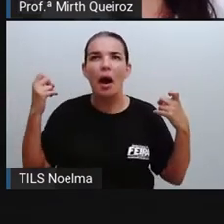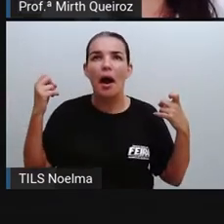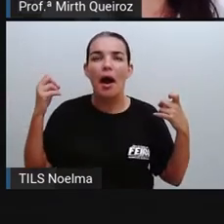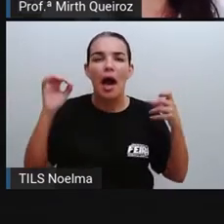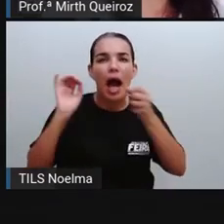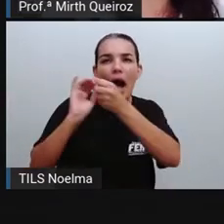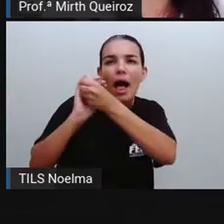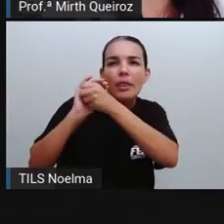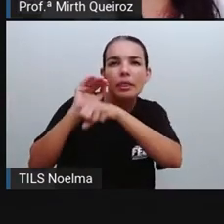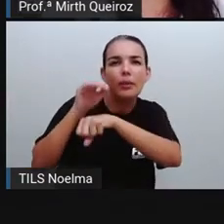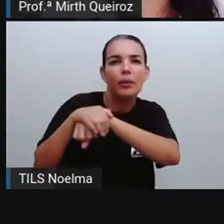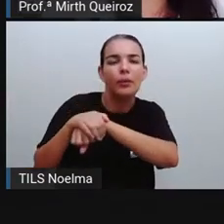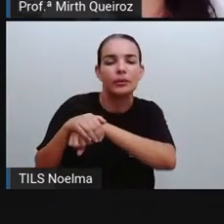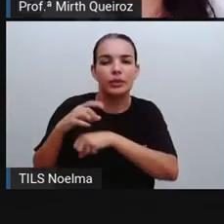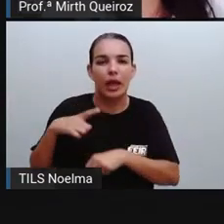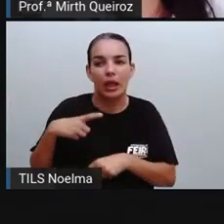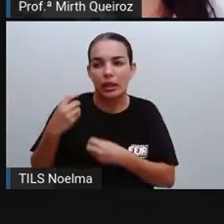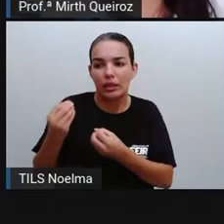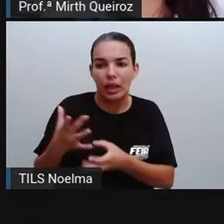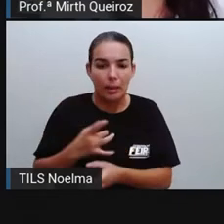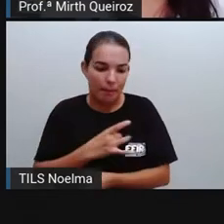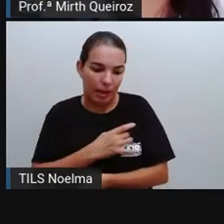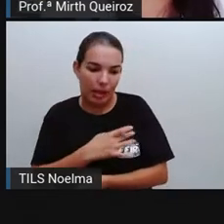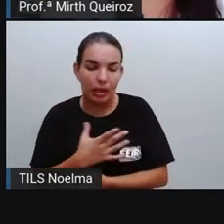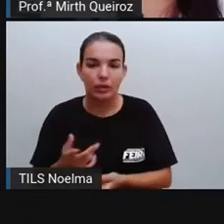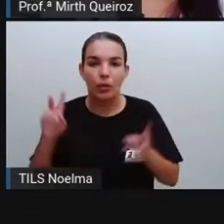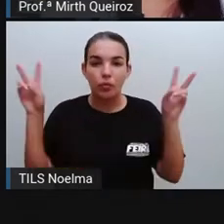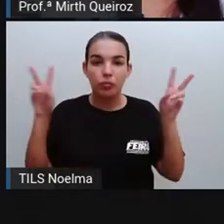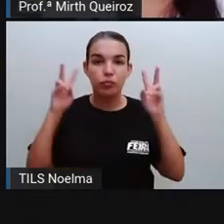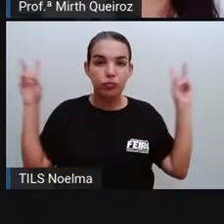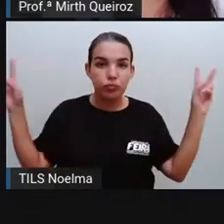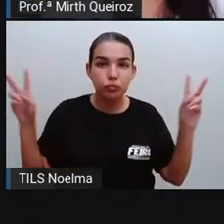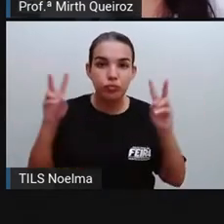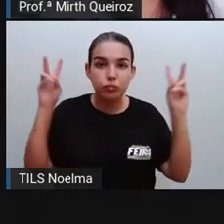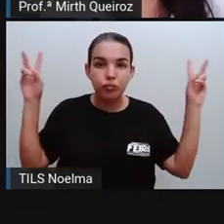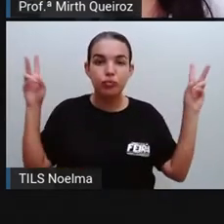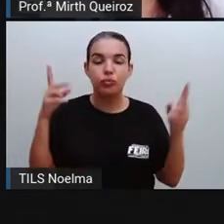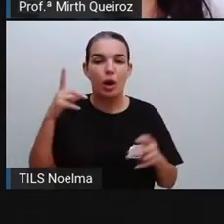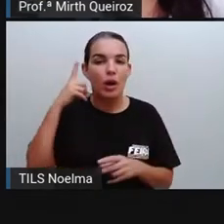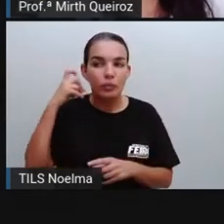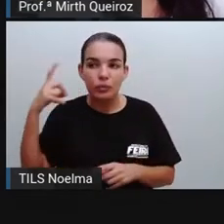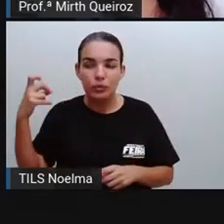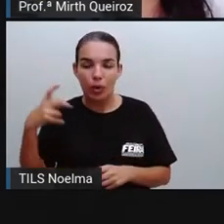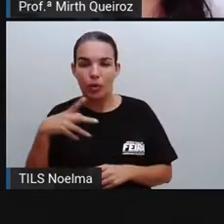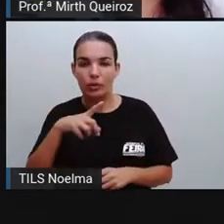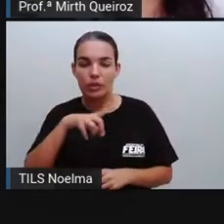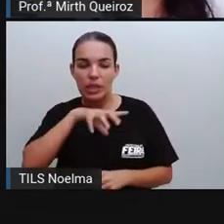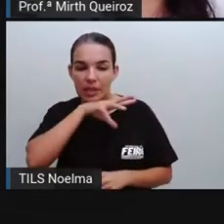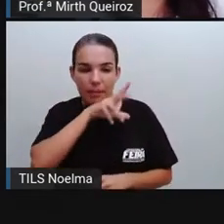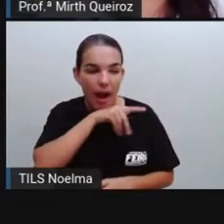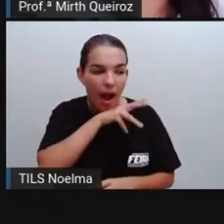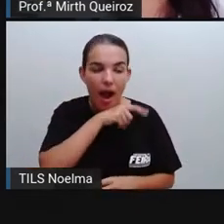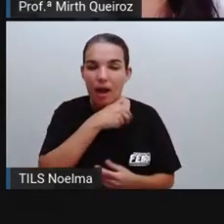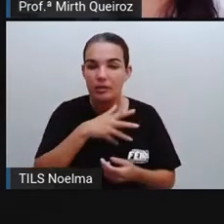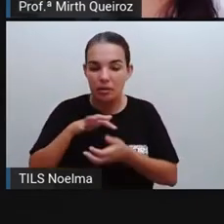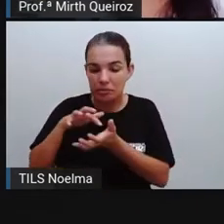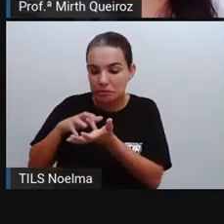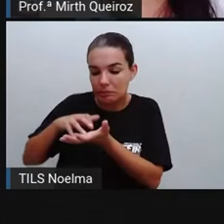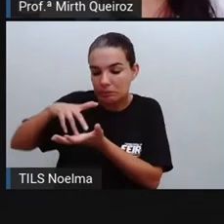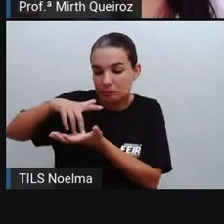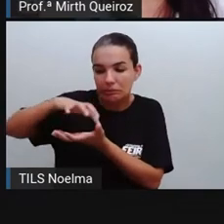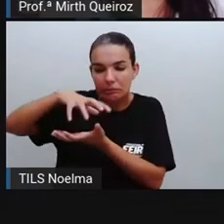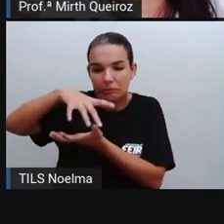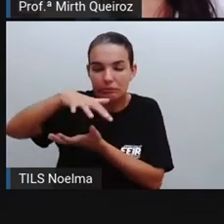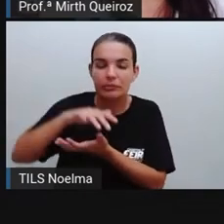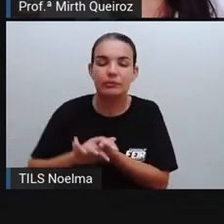nesses locais, né? Os sons de animais, nas matas, do vento, a lua,